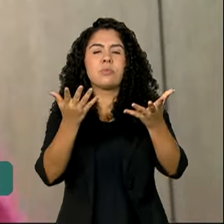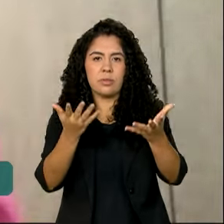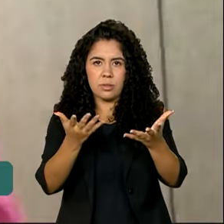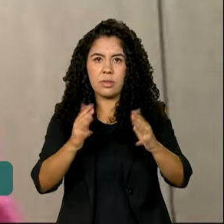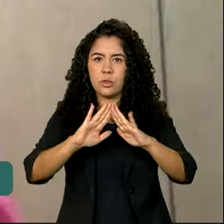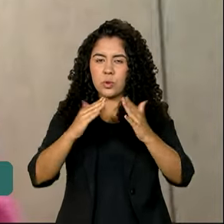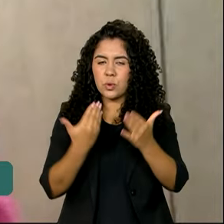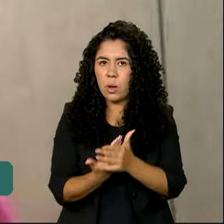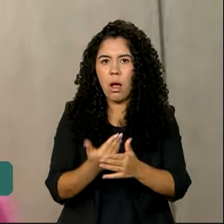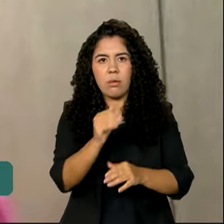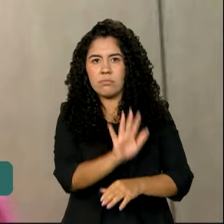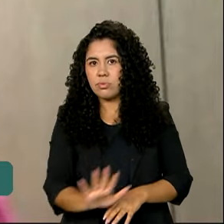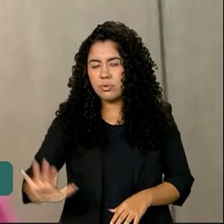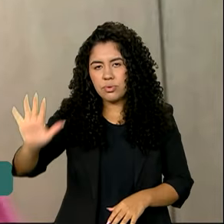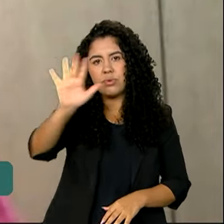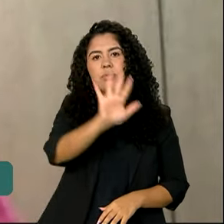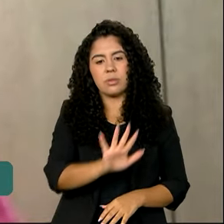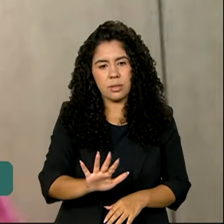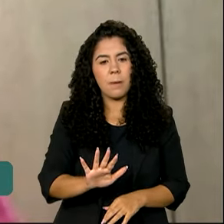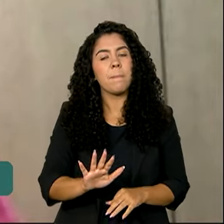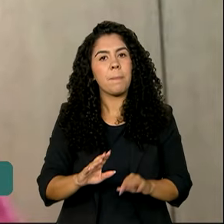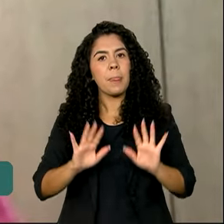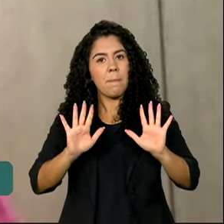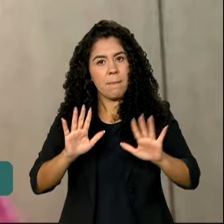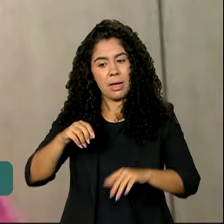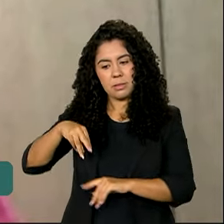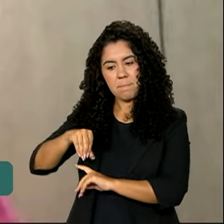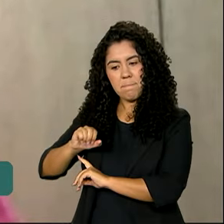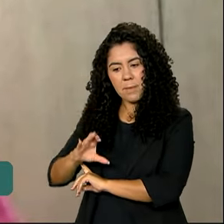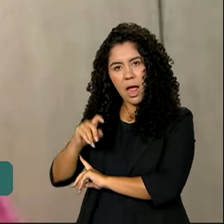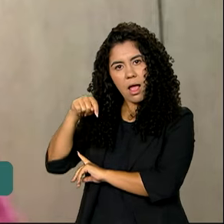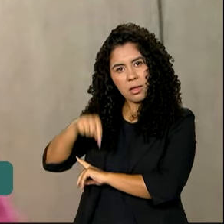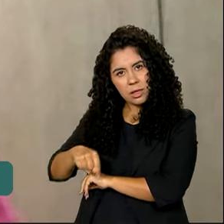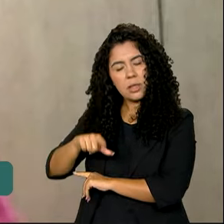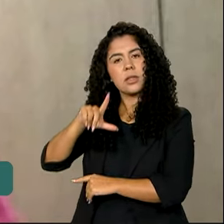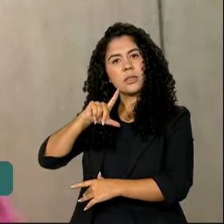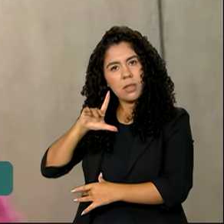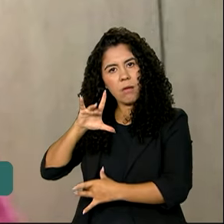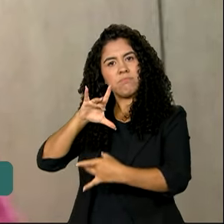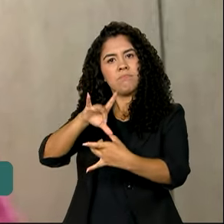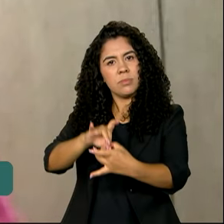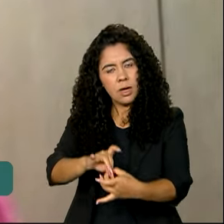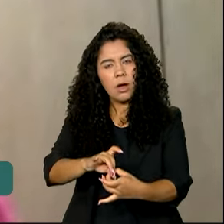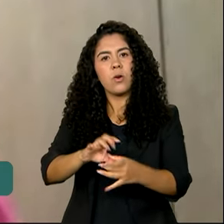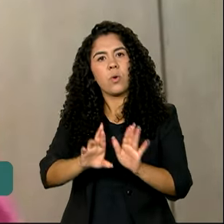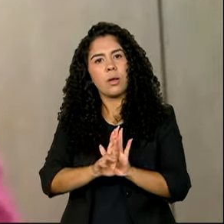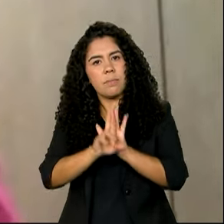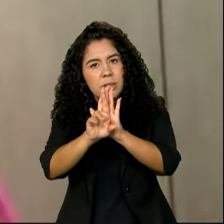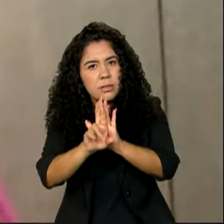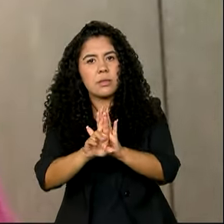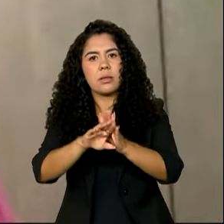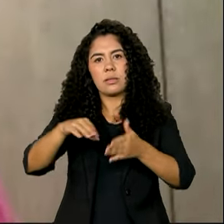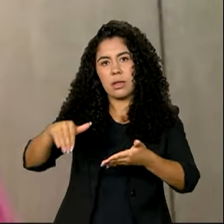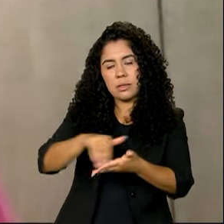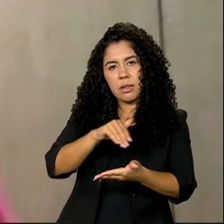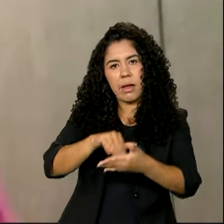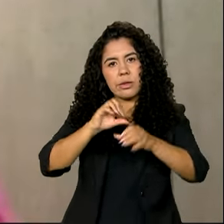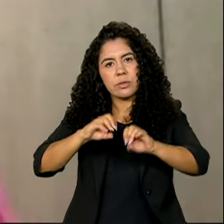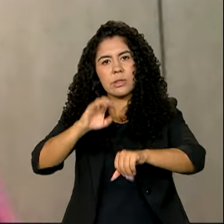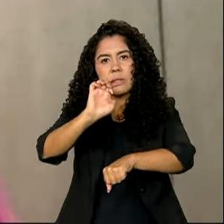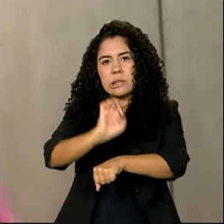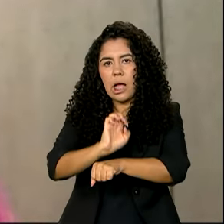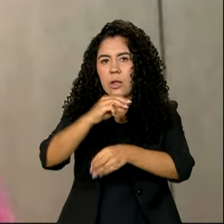nós não executamos na ponta diretamente, mas o MEC está ao lado dos entes subnacionais, estados e municípios, tentando